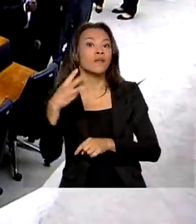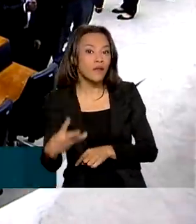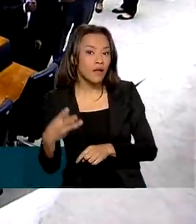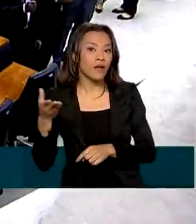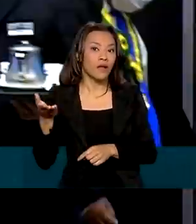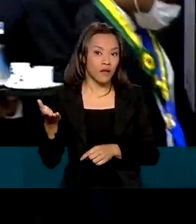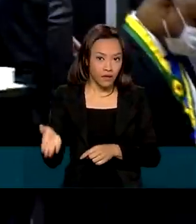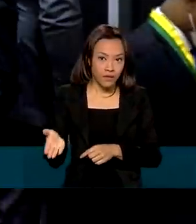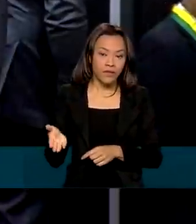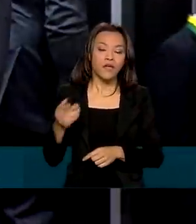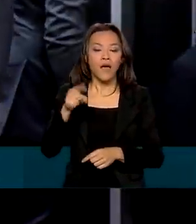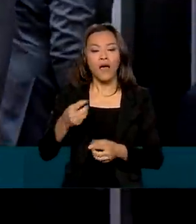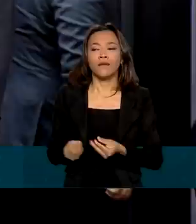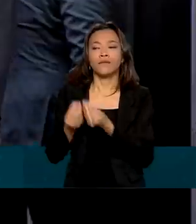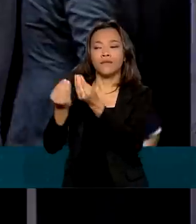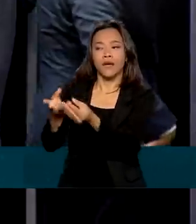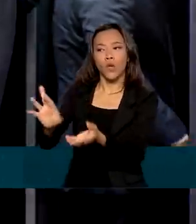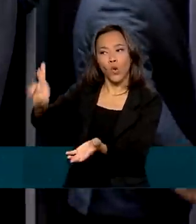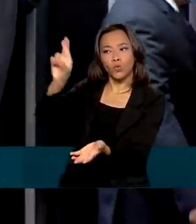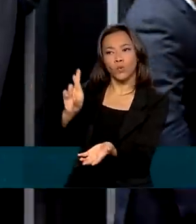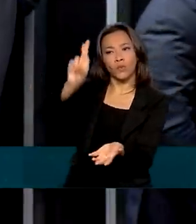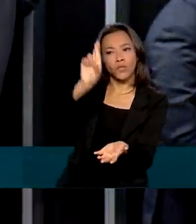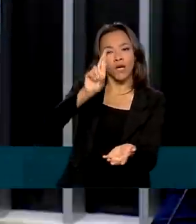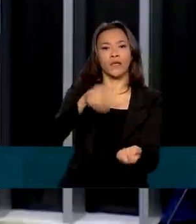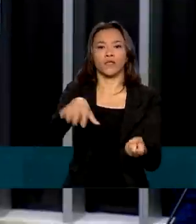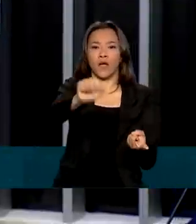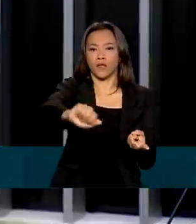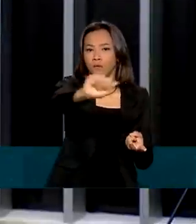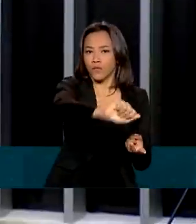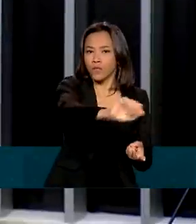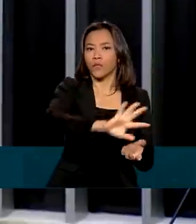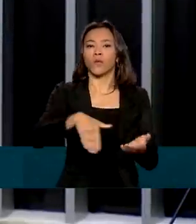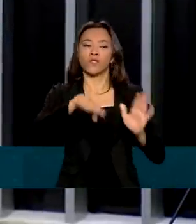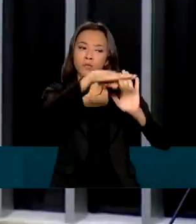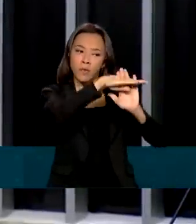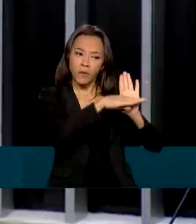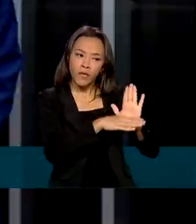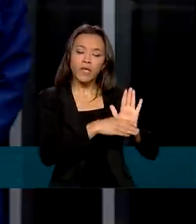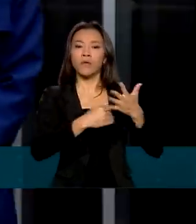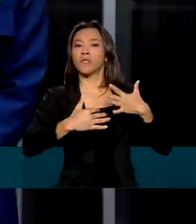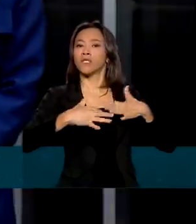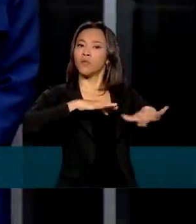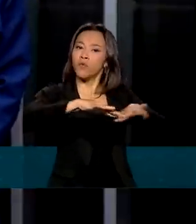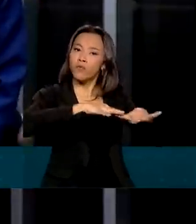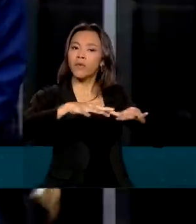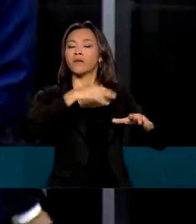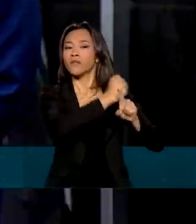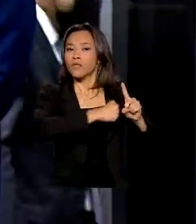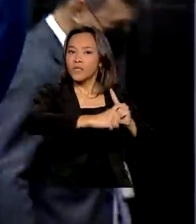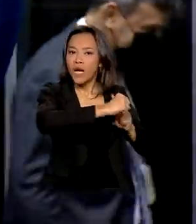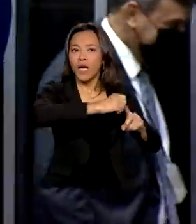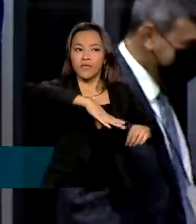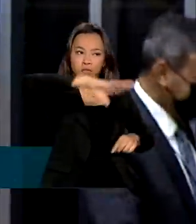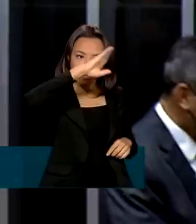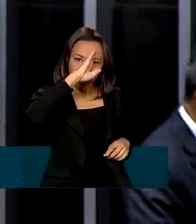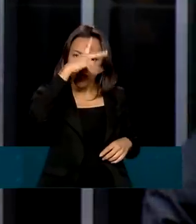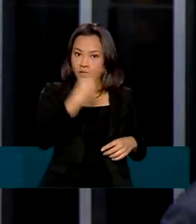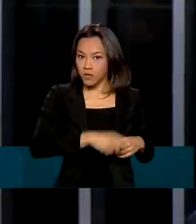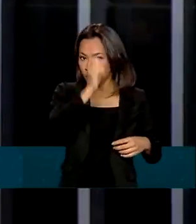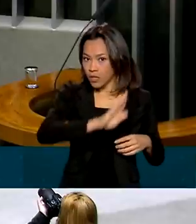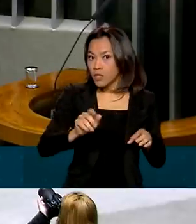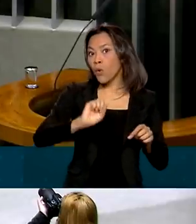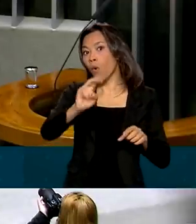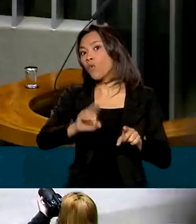destinada a autoridades, instituições, programas e movimentos sociais, civis ou militares, nacionais ou